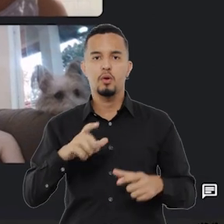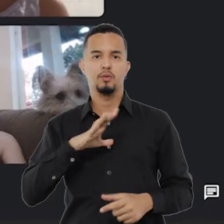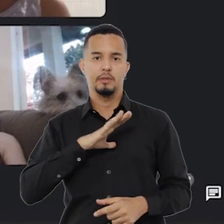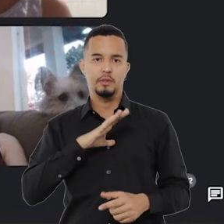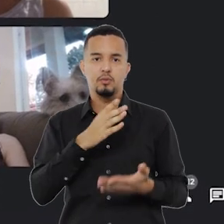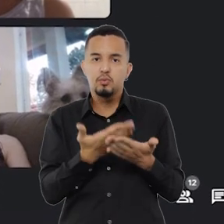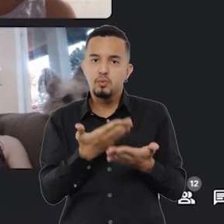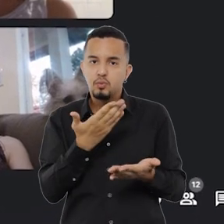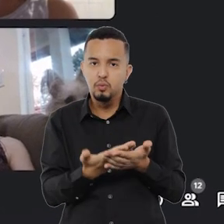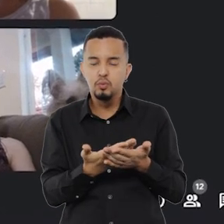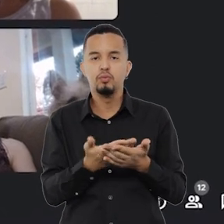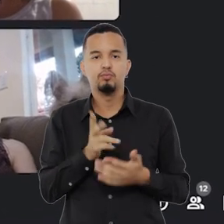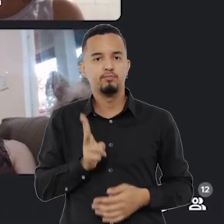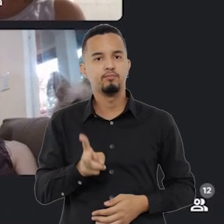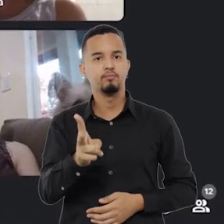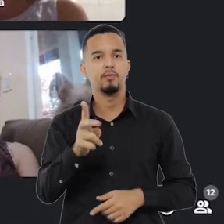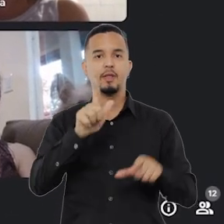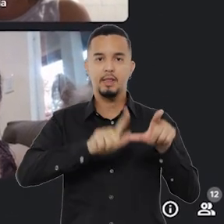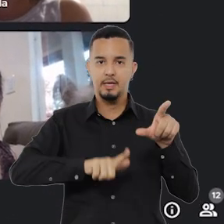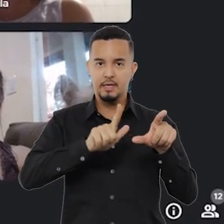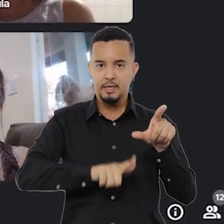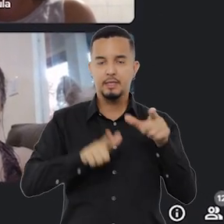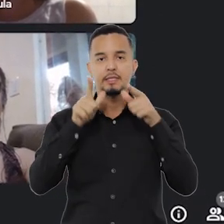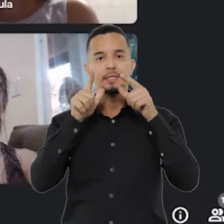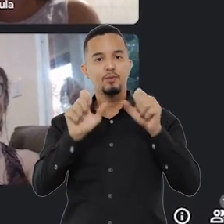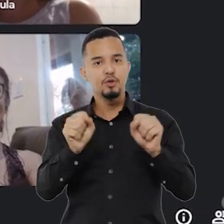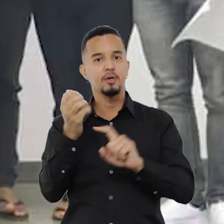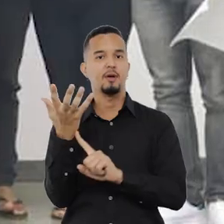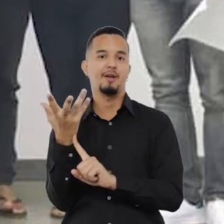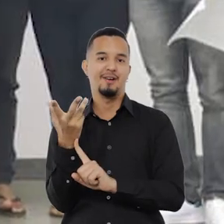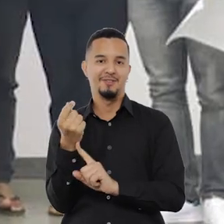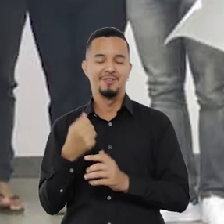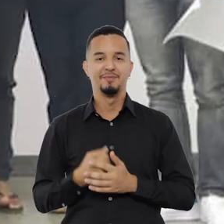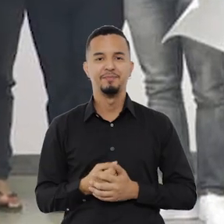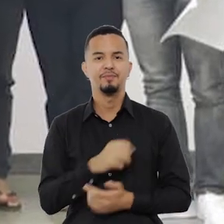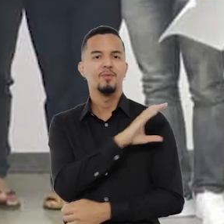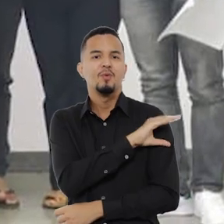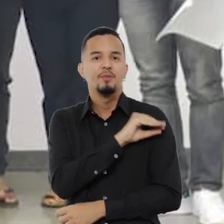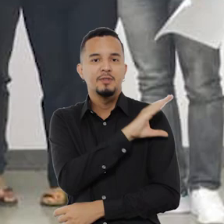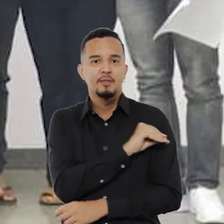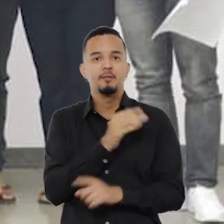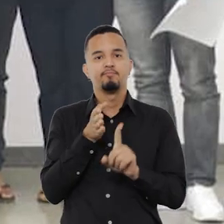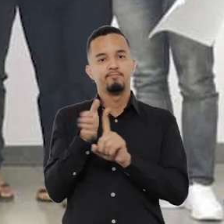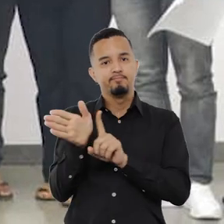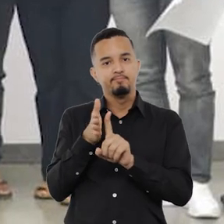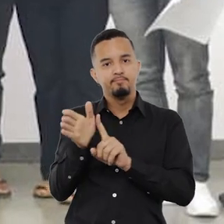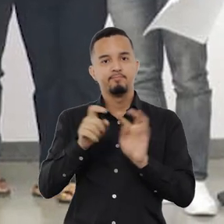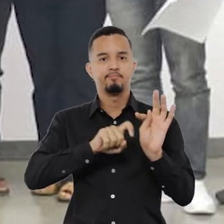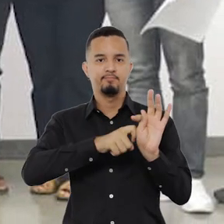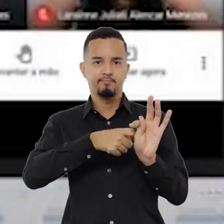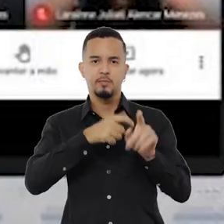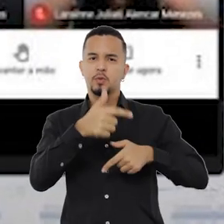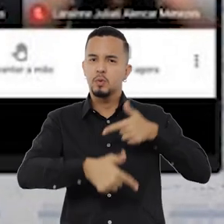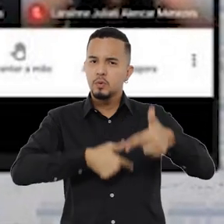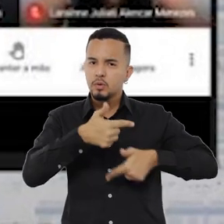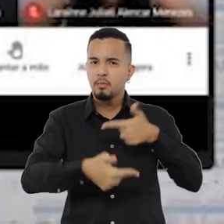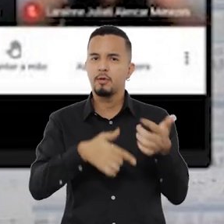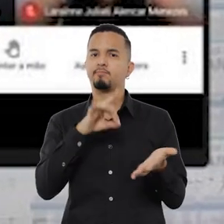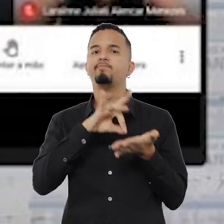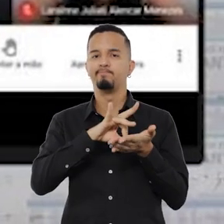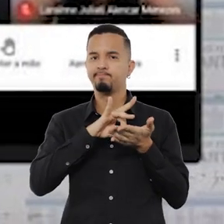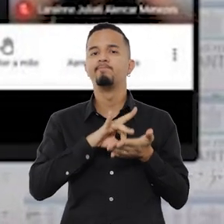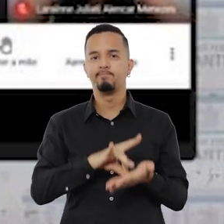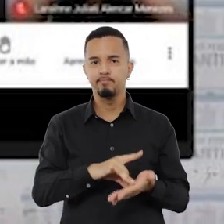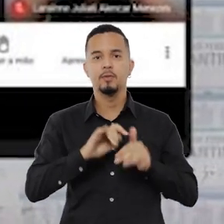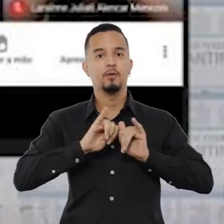Estudos Continuado em Letras, Linguística e Artes. O Comitê de Extensão do Campus de Porto Nacional atua de forma